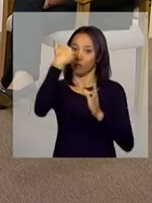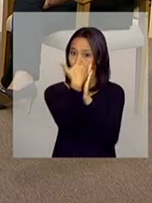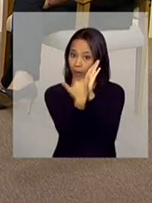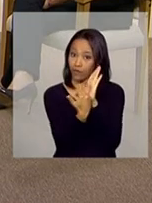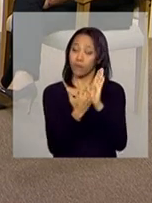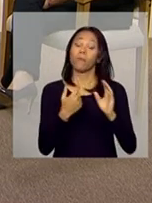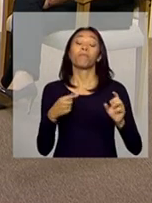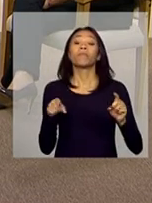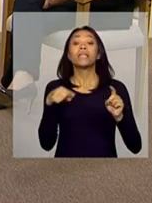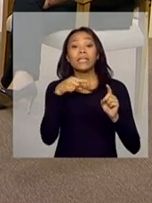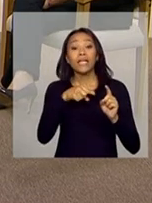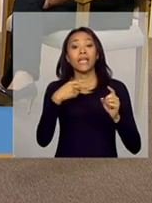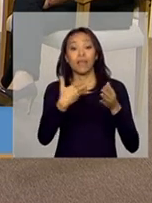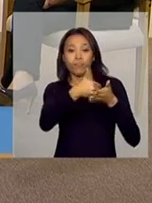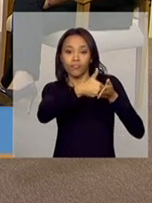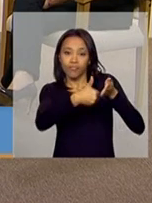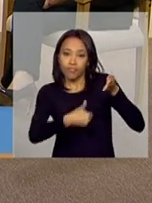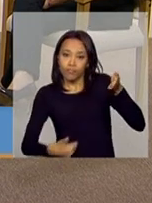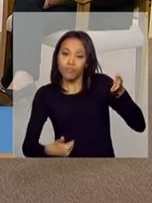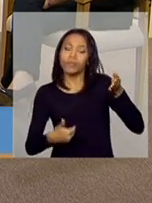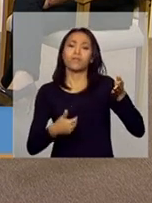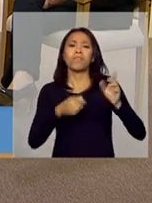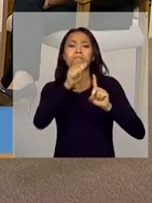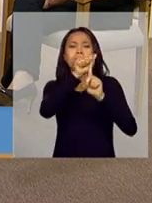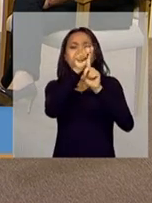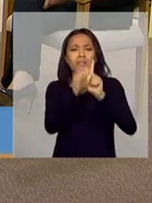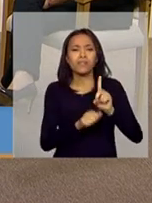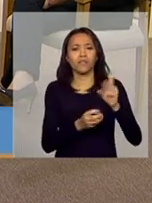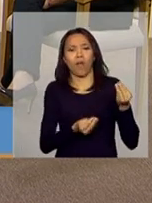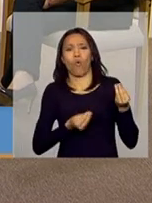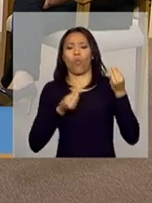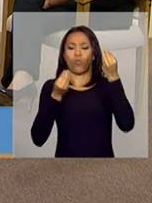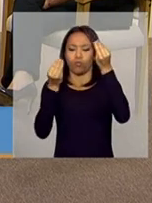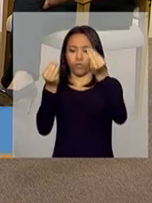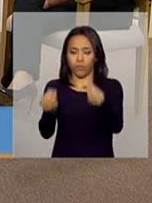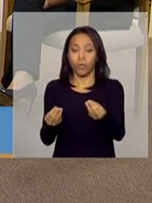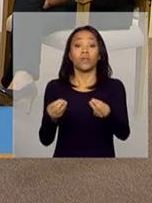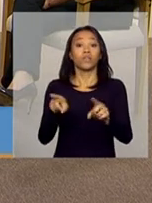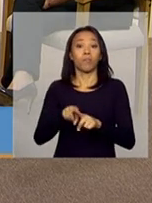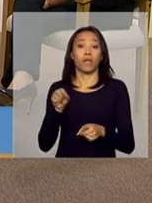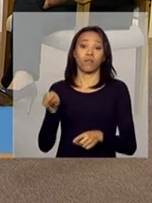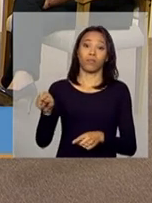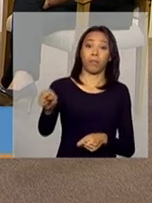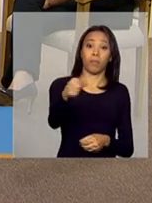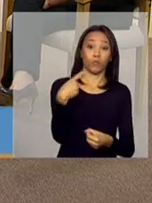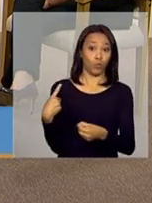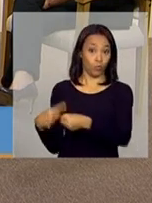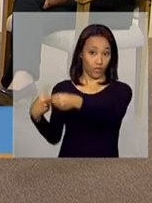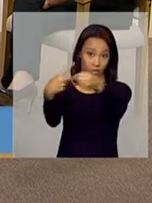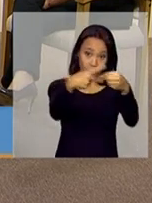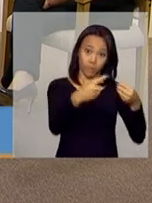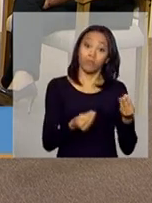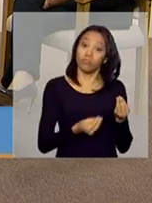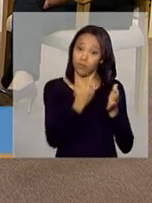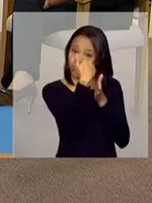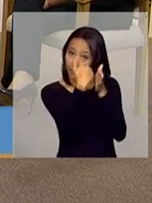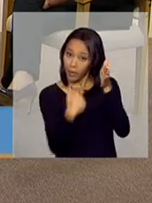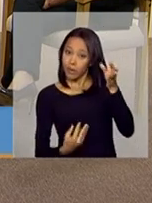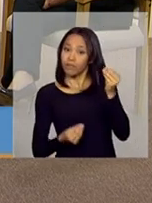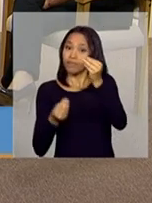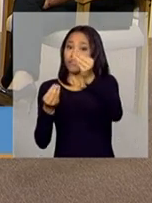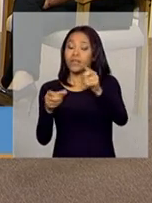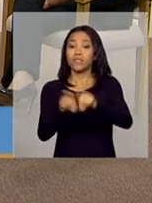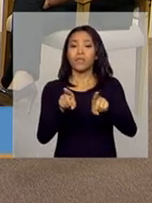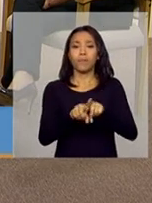no registro mensal de atendimento dos CRAs, essa lista está disponibilizada também aos municípios, e no SIGPBF, que o sistema de